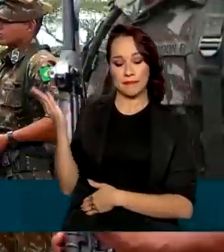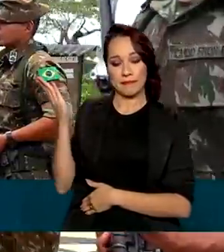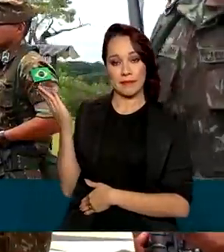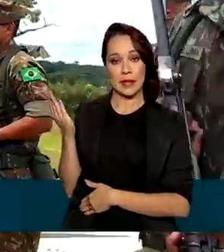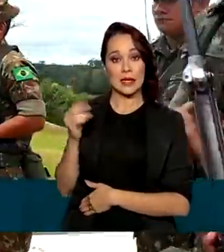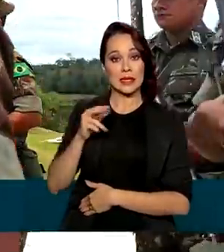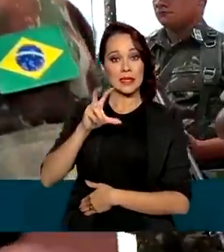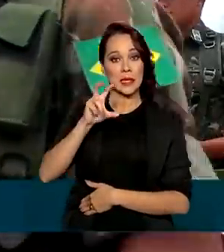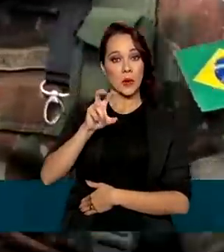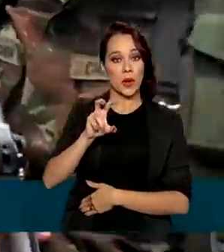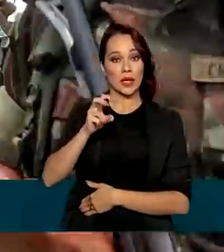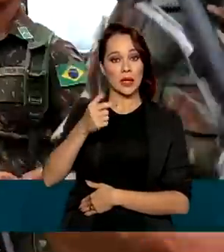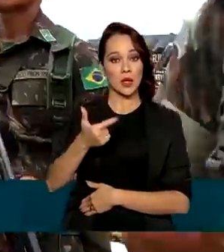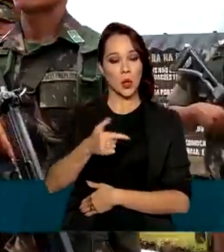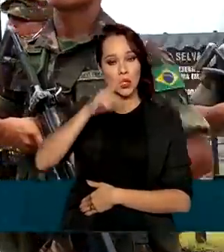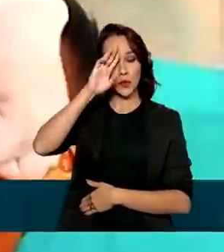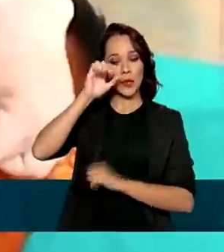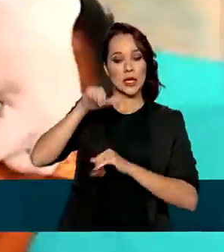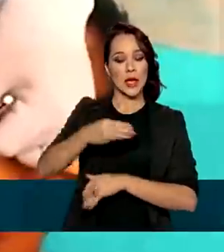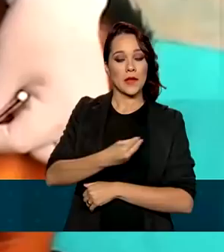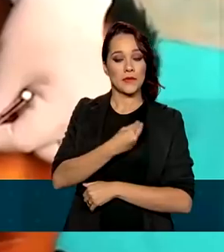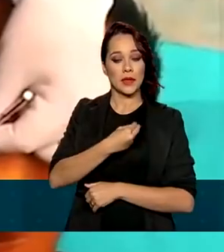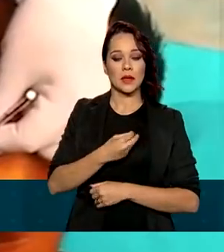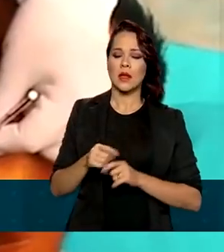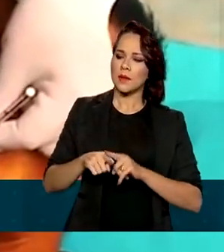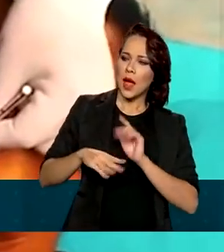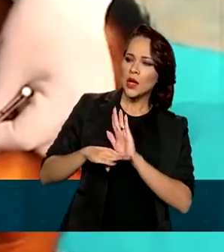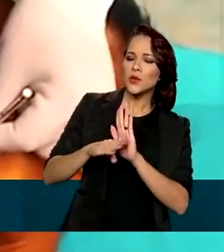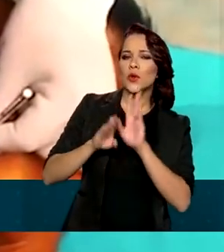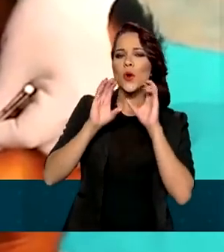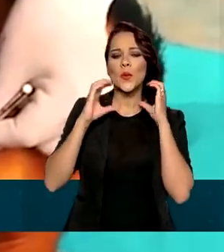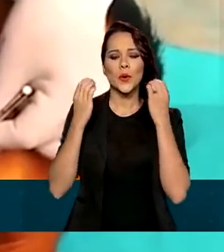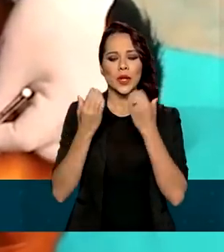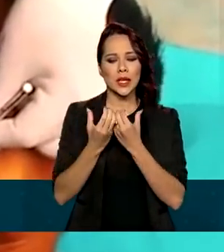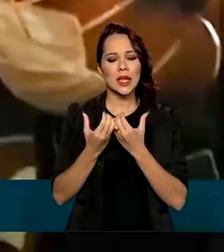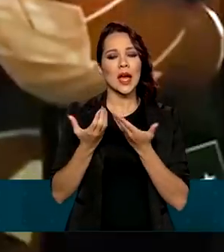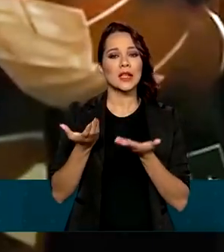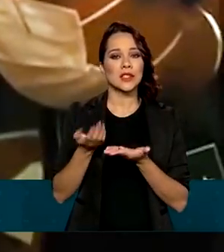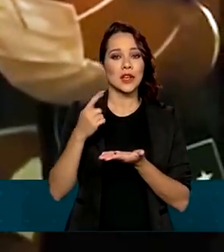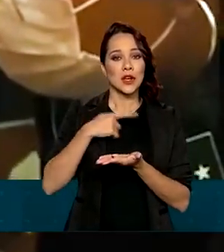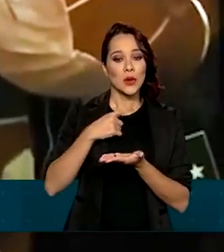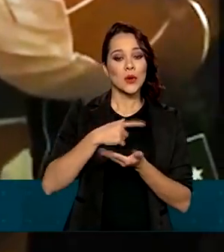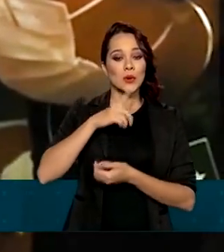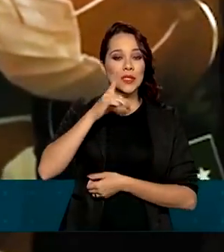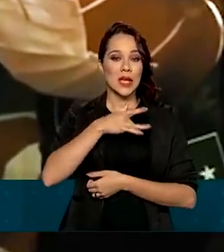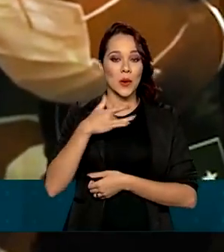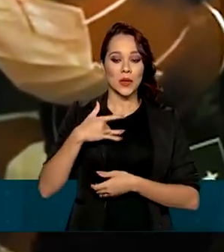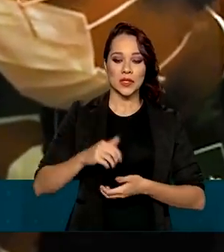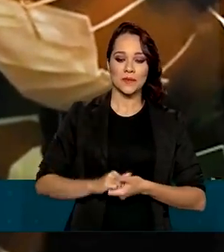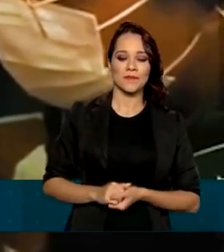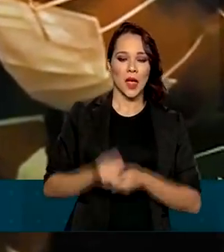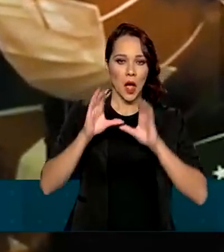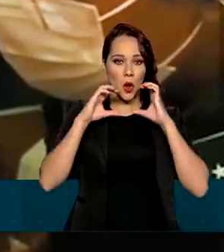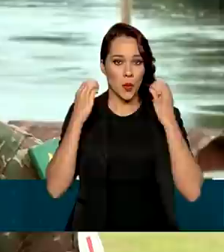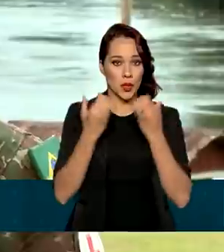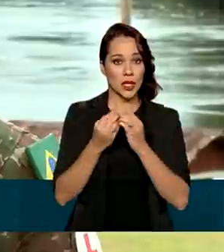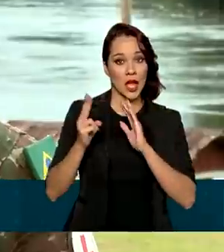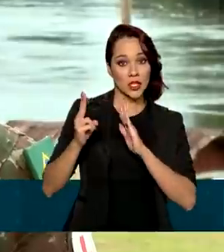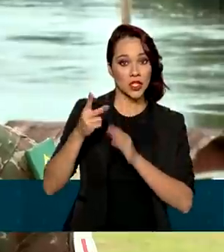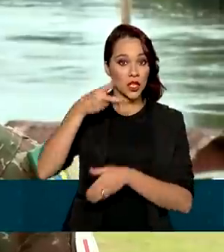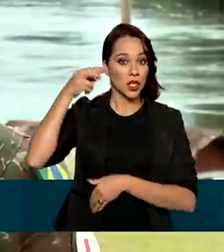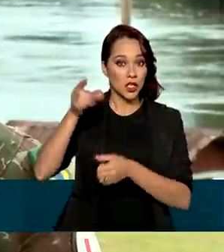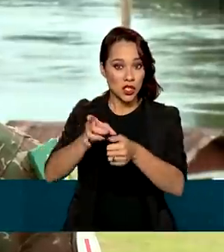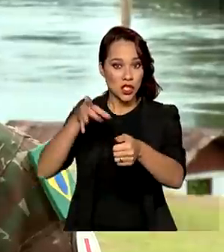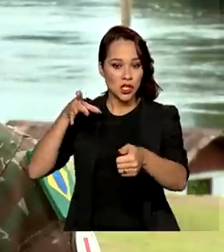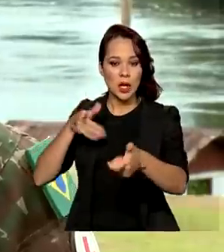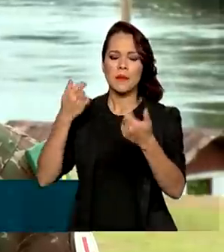vivem 52 militares, que também auxiliam a comunidade com serviços de saúde. A comunidade indígena necessita dos